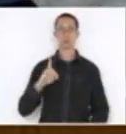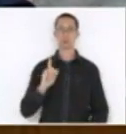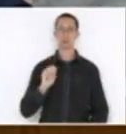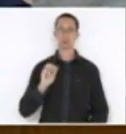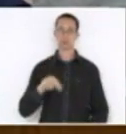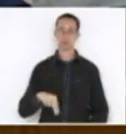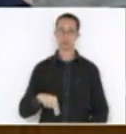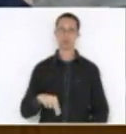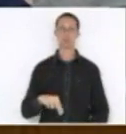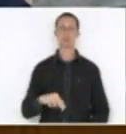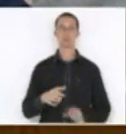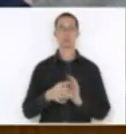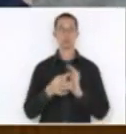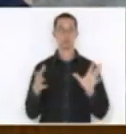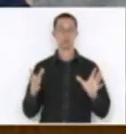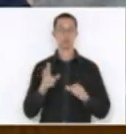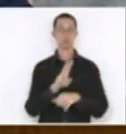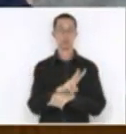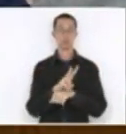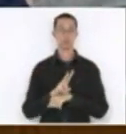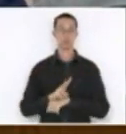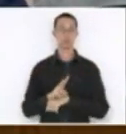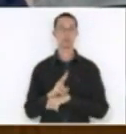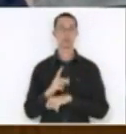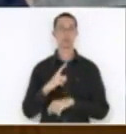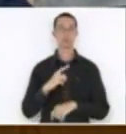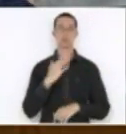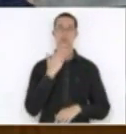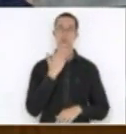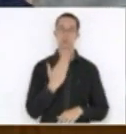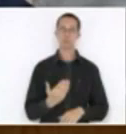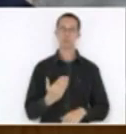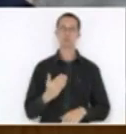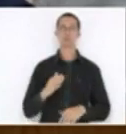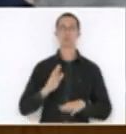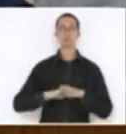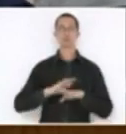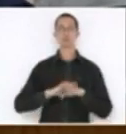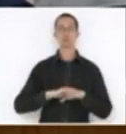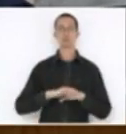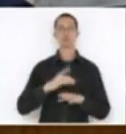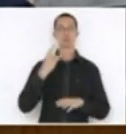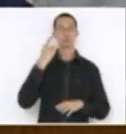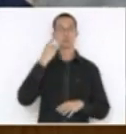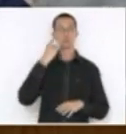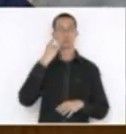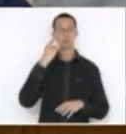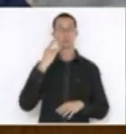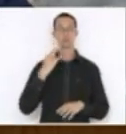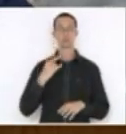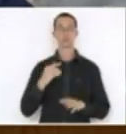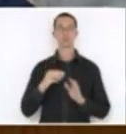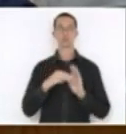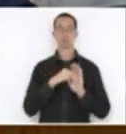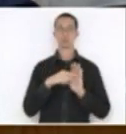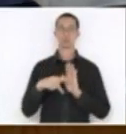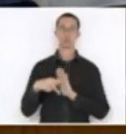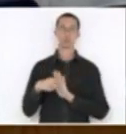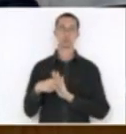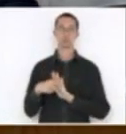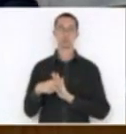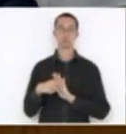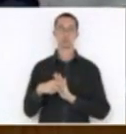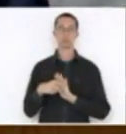empréstimo, e houve uma solicitação do deputado Mauro da medida provisória, deputado Manuel Mato, um minutinho,